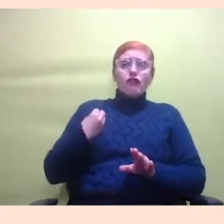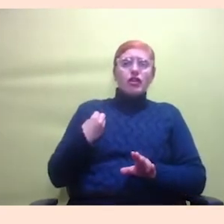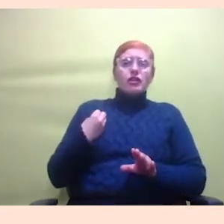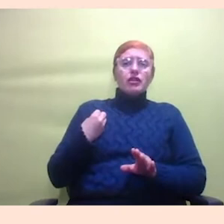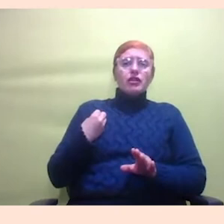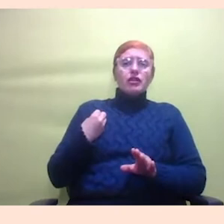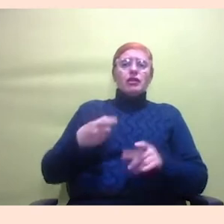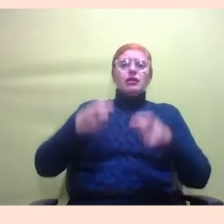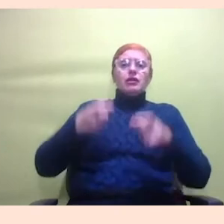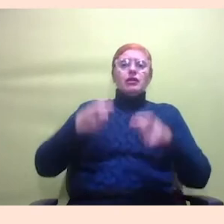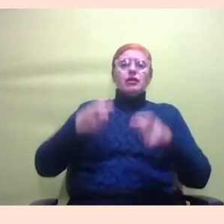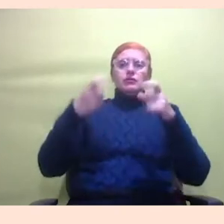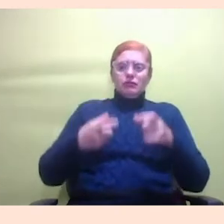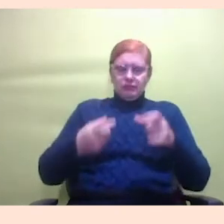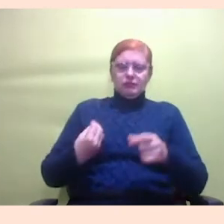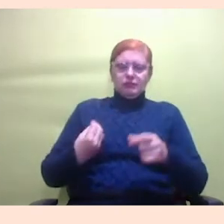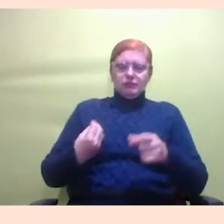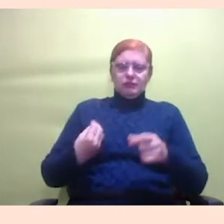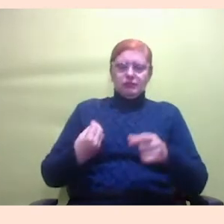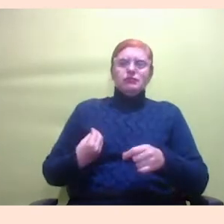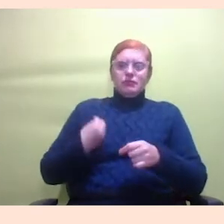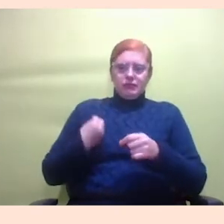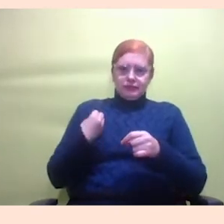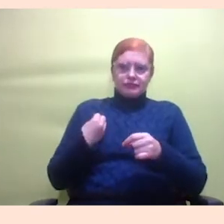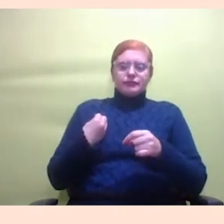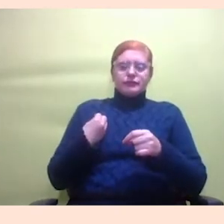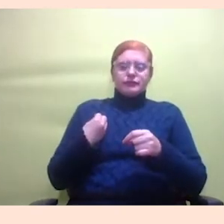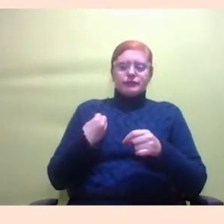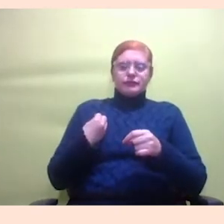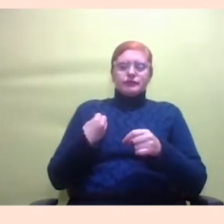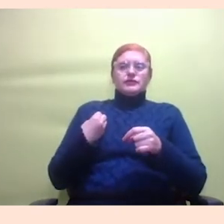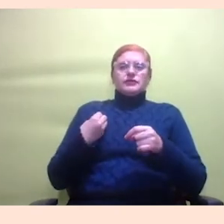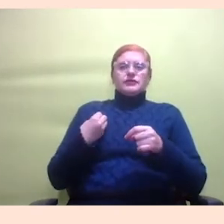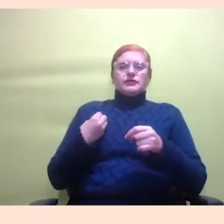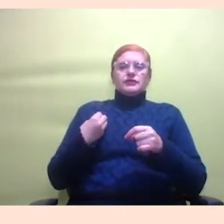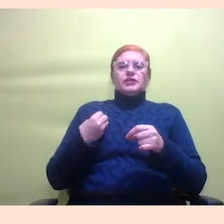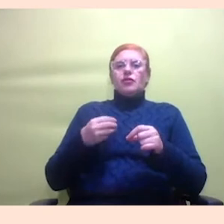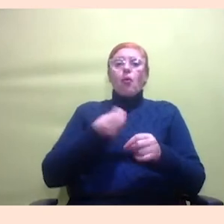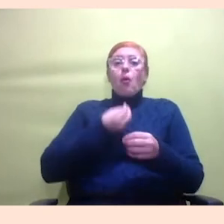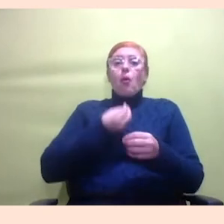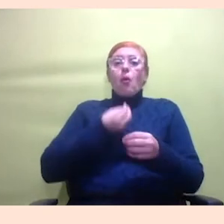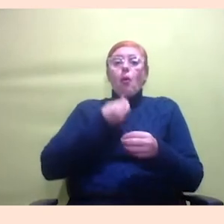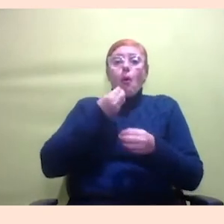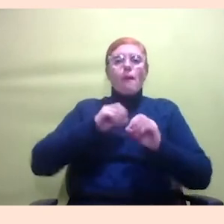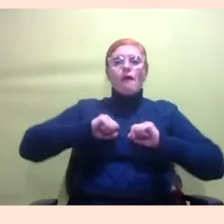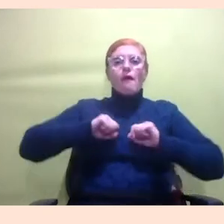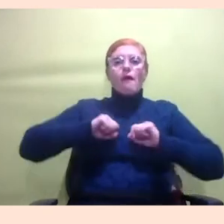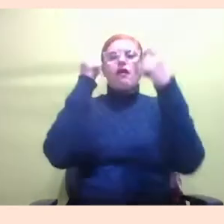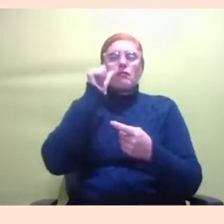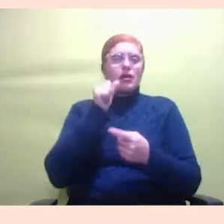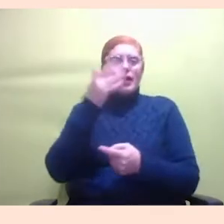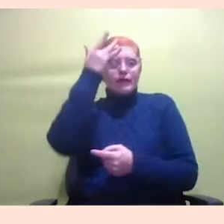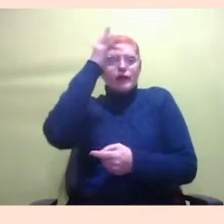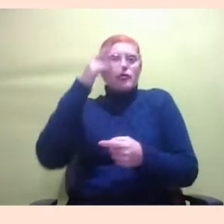faz do enfrentamento à violência contra a mulher, se você não sabe se a sua cidade tem, sei lá, se assinou o plano de política para as mulheres, né?